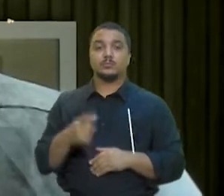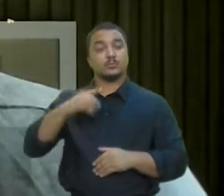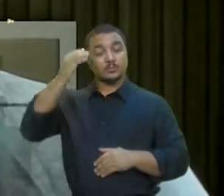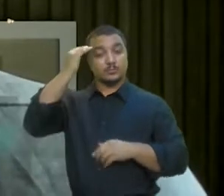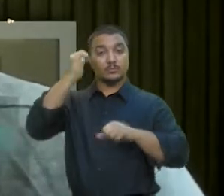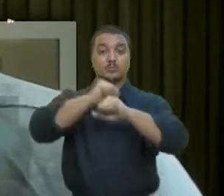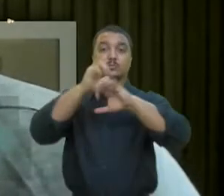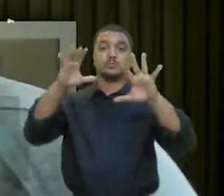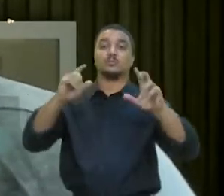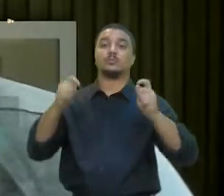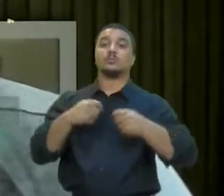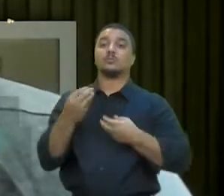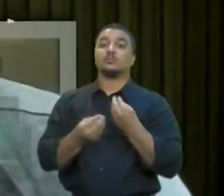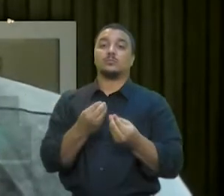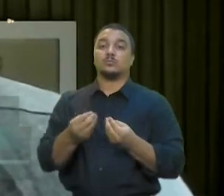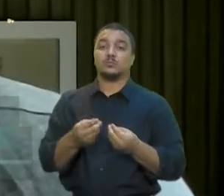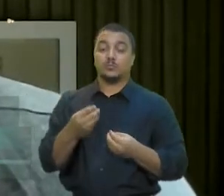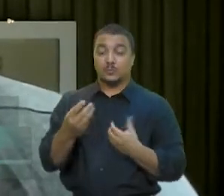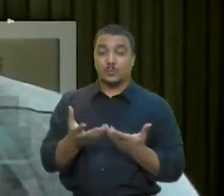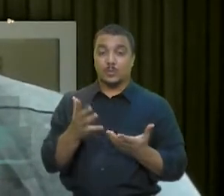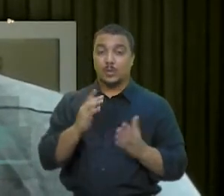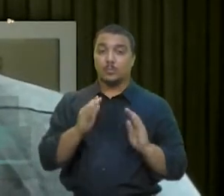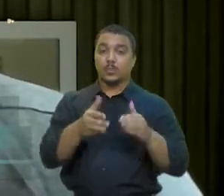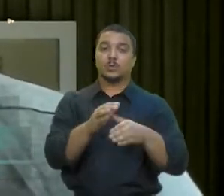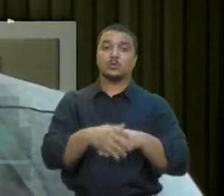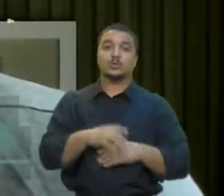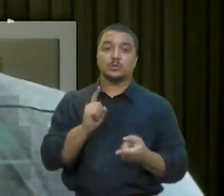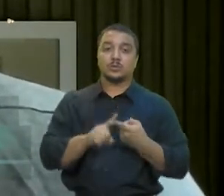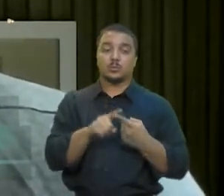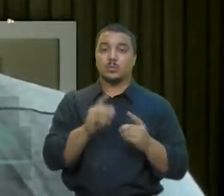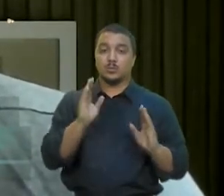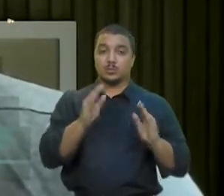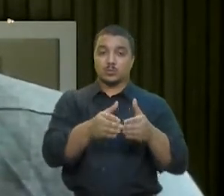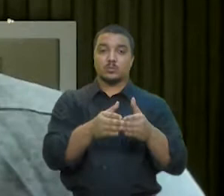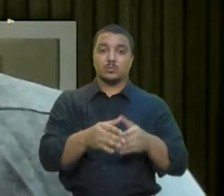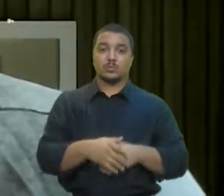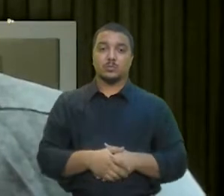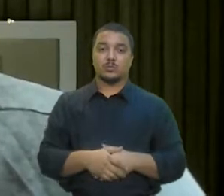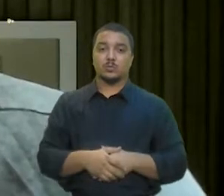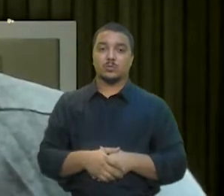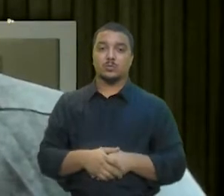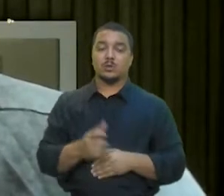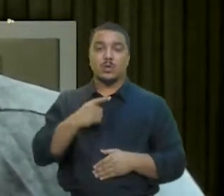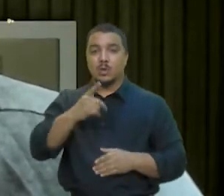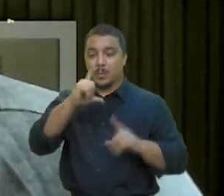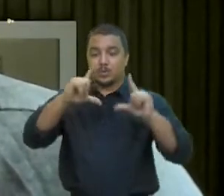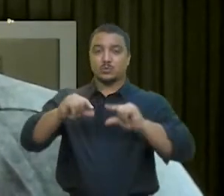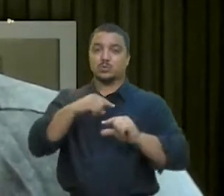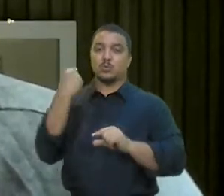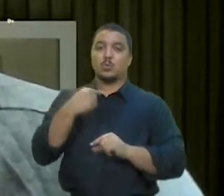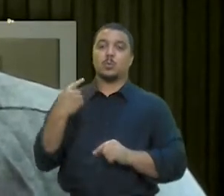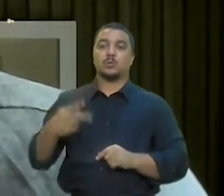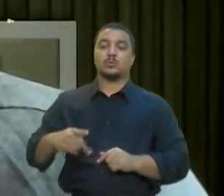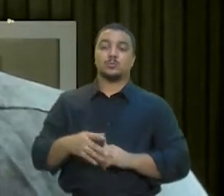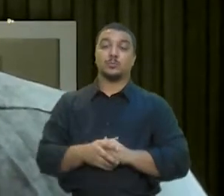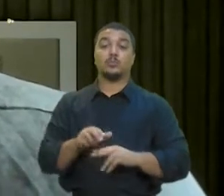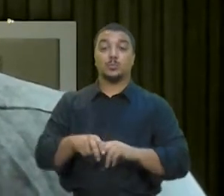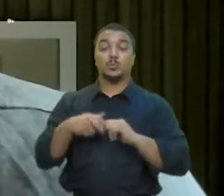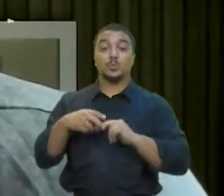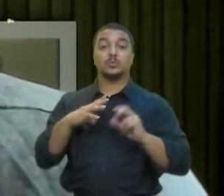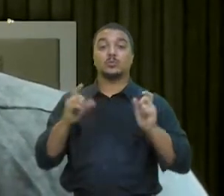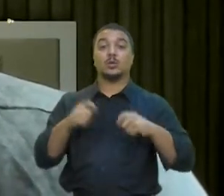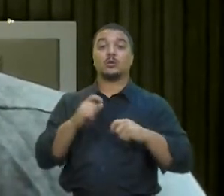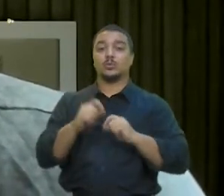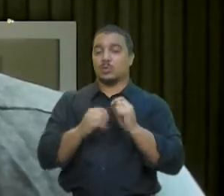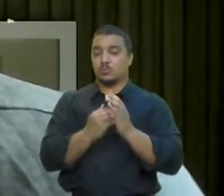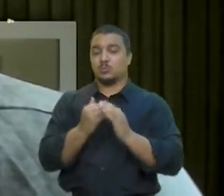consegue direcionar políticas públicas e ações efetivas para reduzir esse número de mortes e feridos. E aí você pode desenvolver ações na